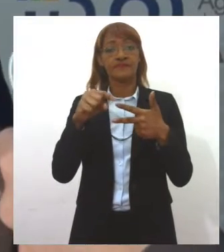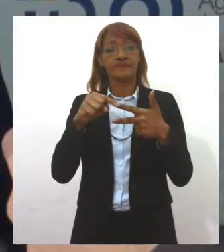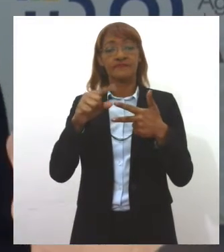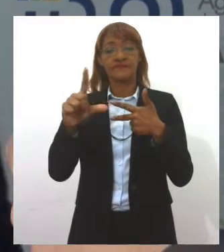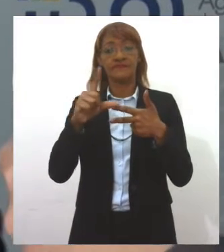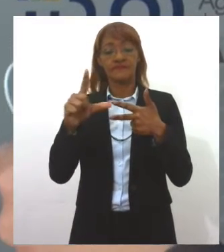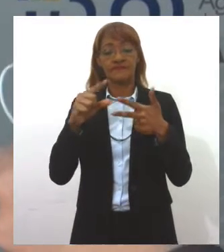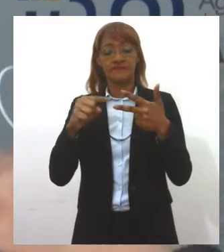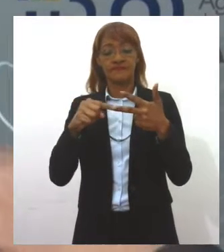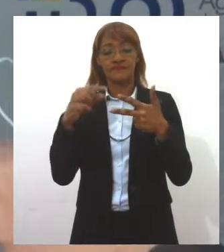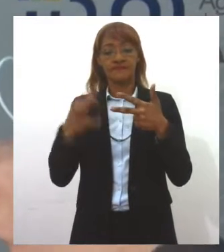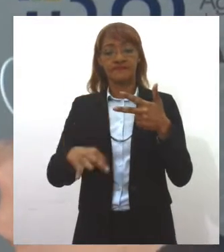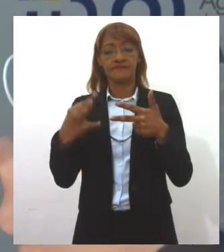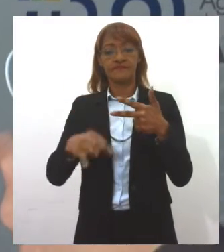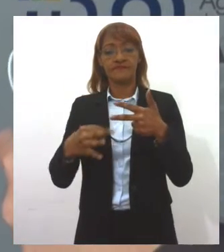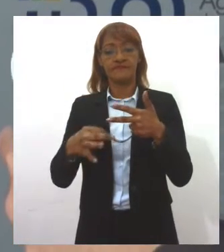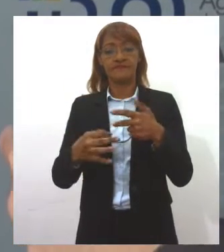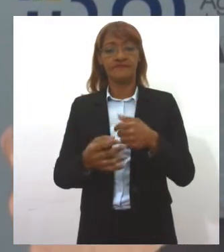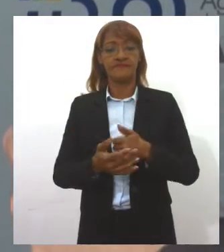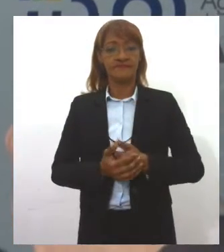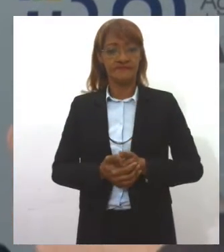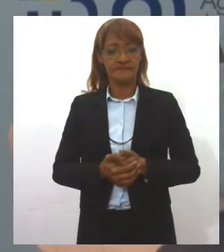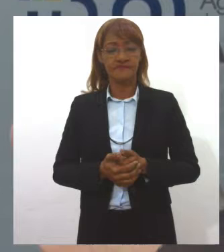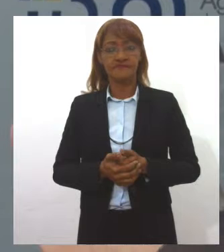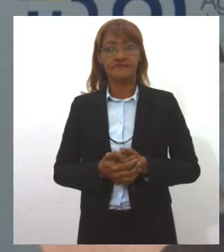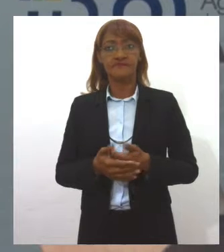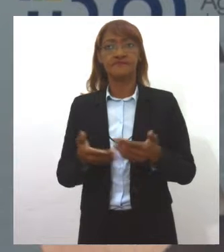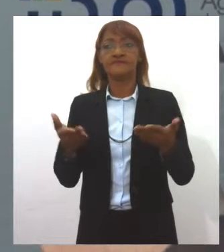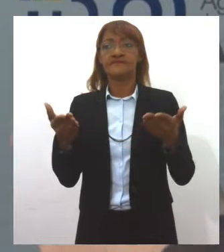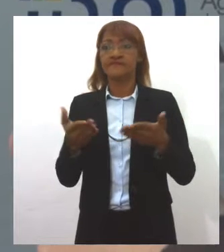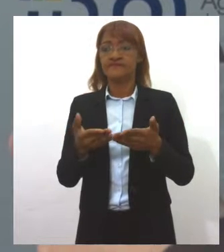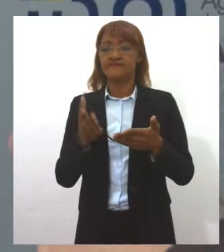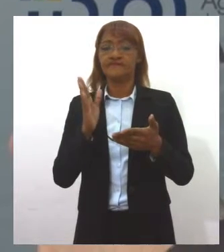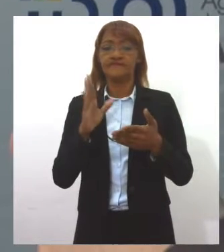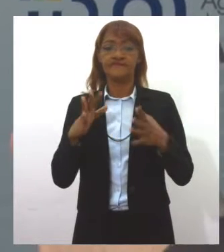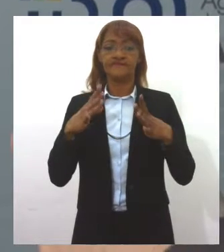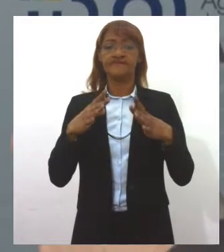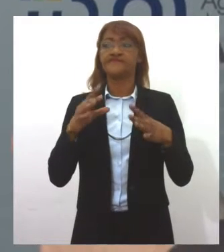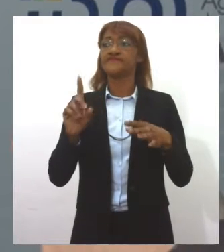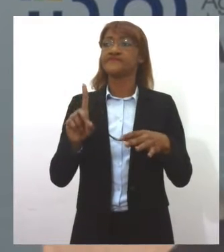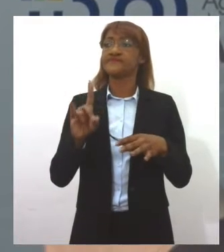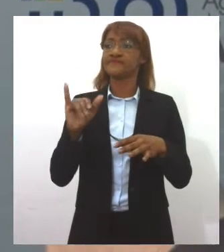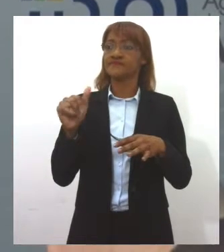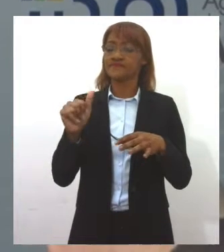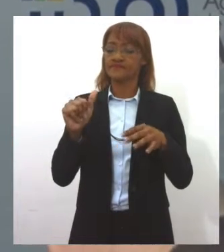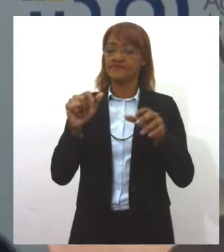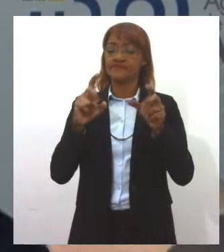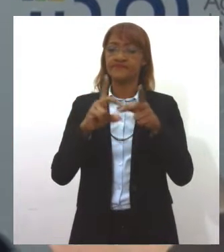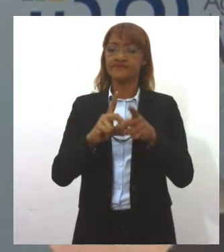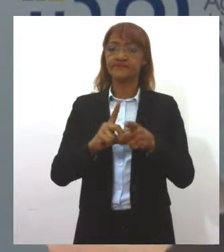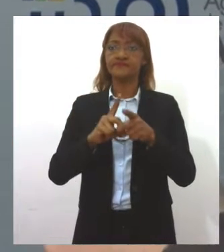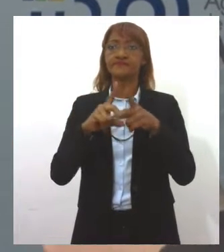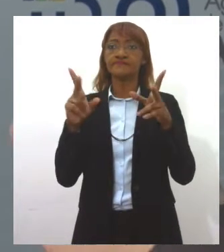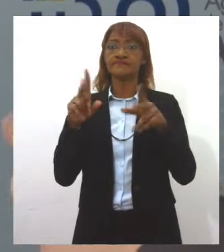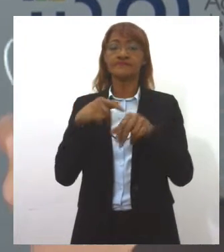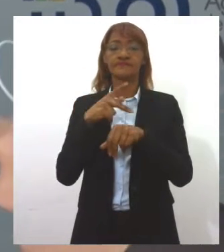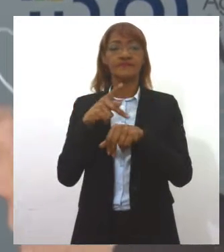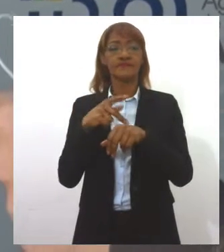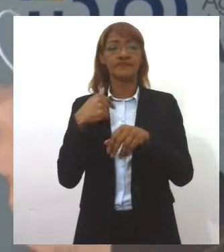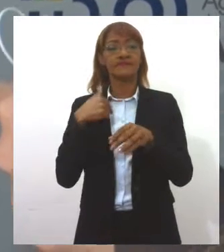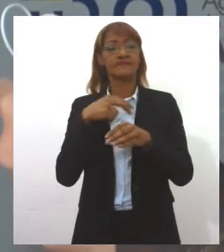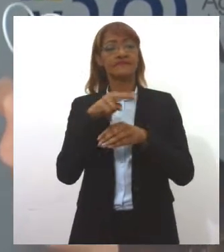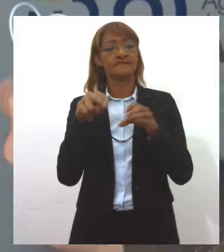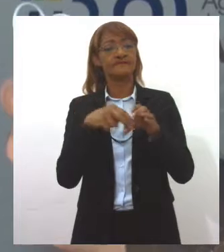dia de hoje, logo após nós termos passado pelo feriado que comemora a data da independência do nosso país, fiz questão de subir à